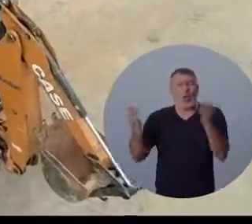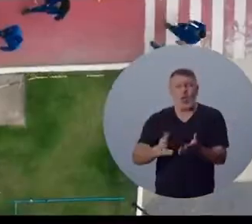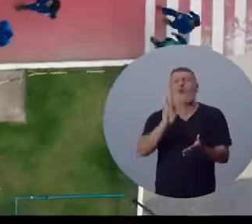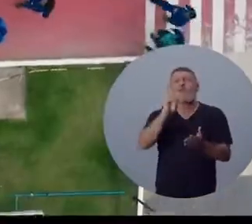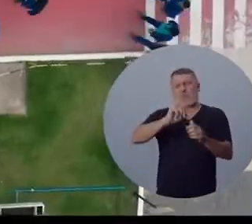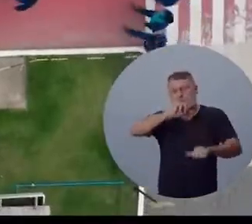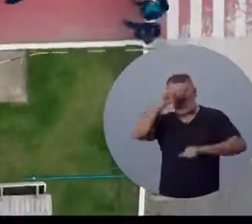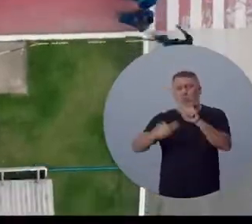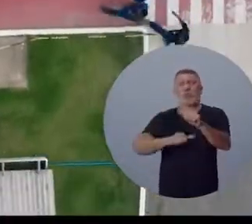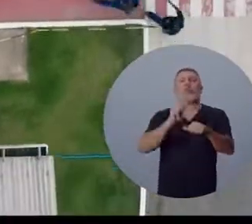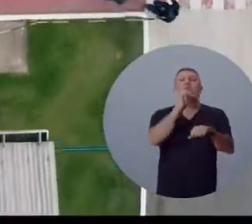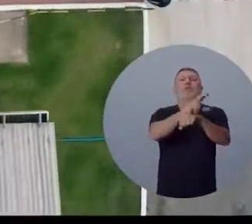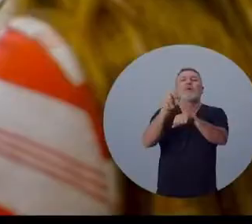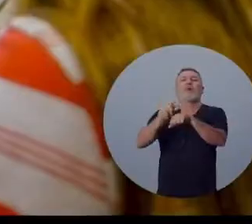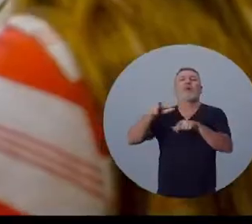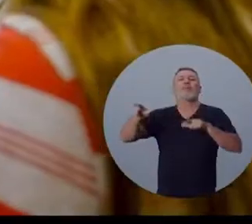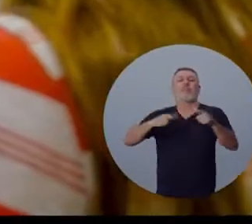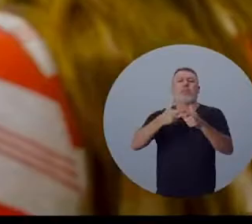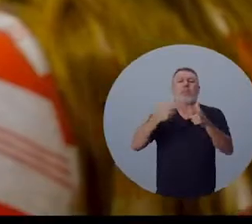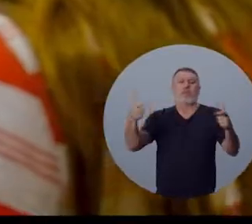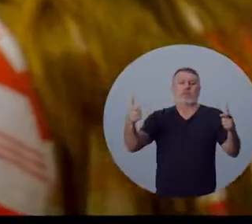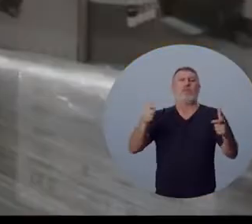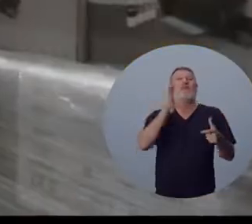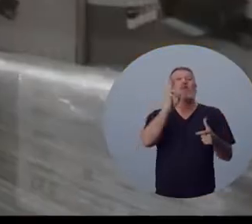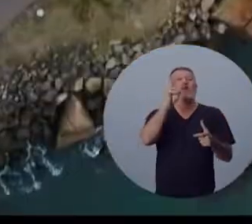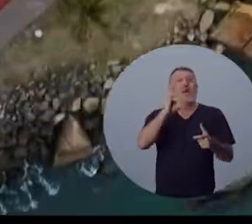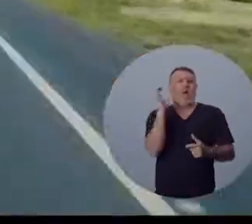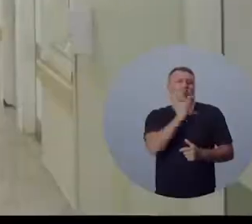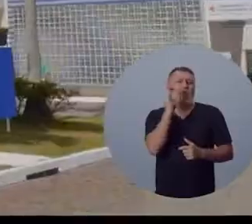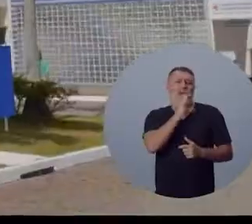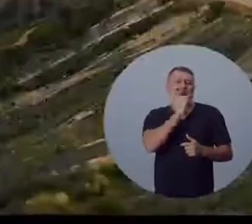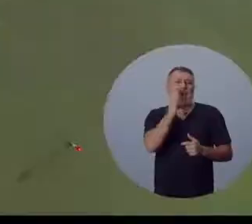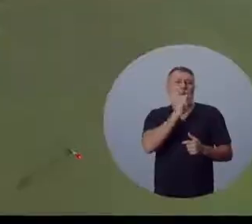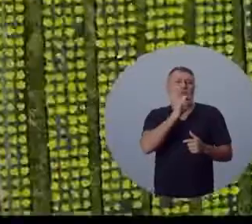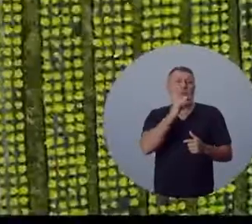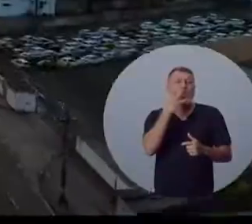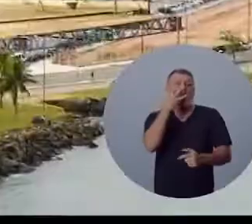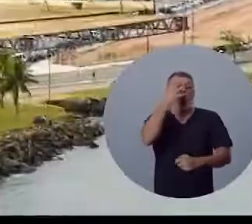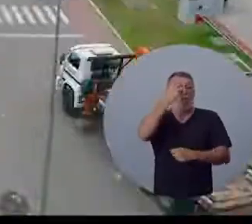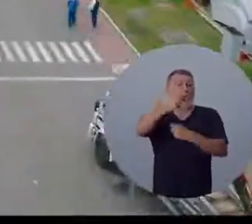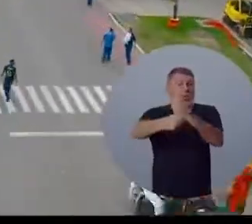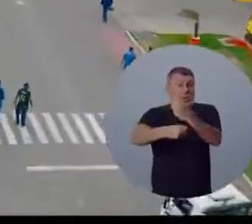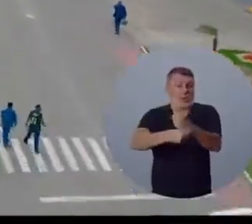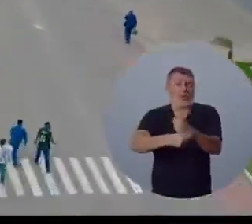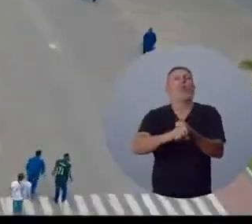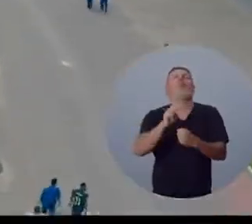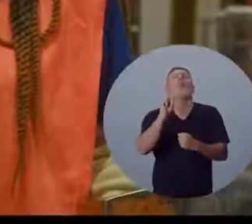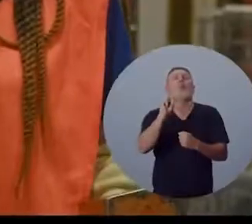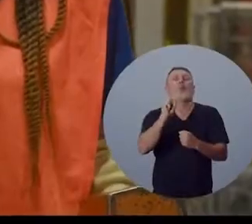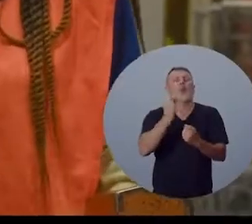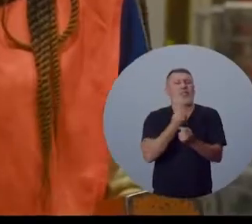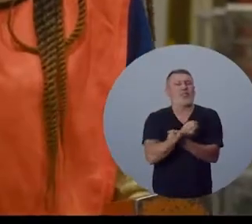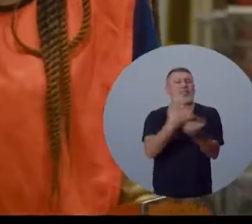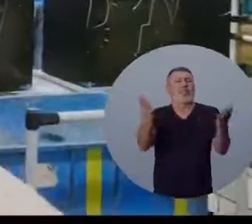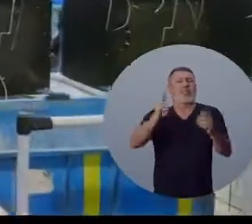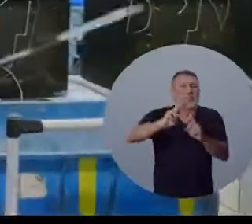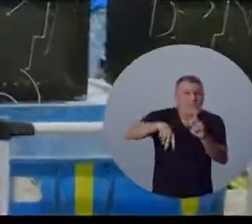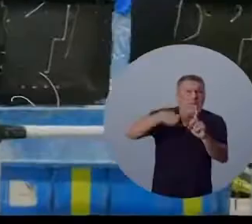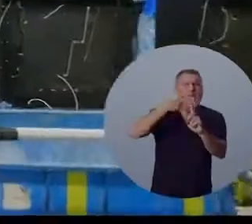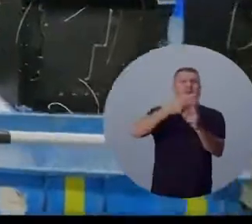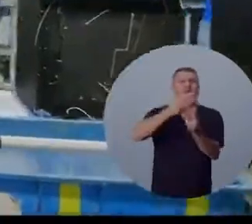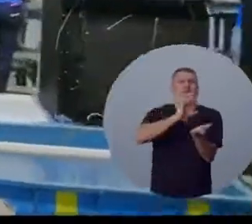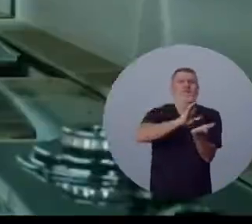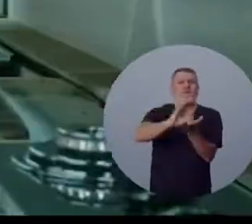Agora vai gerar ainda mais empregos com o programa Prospera. Vamos acelerar e nos próximos quatro anos fazer um volume